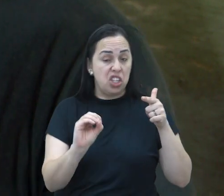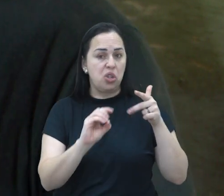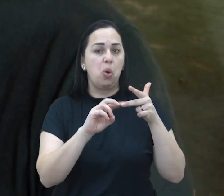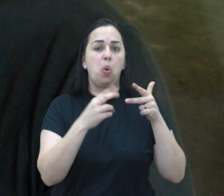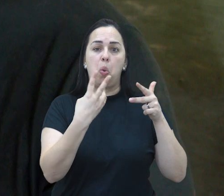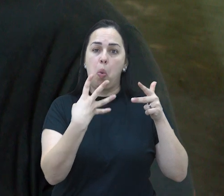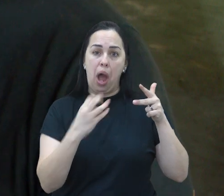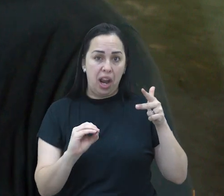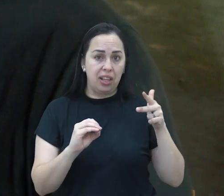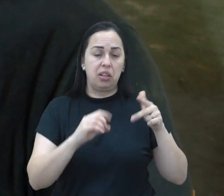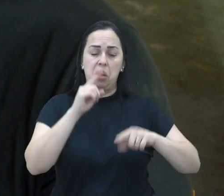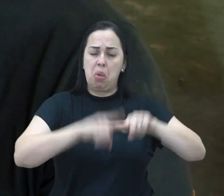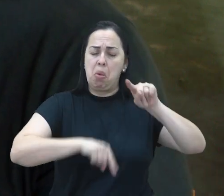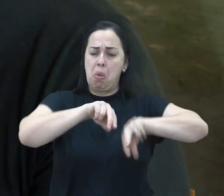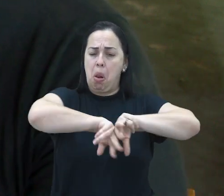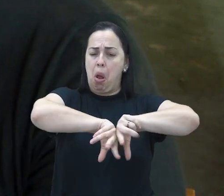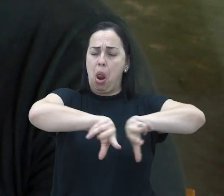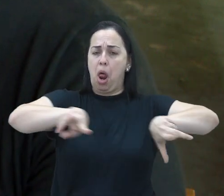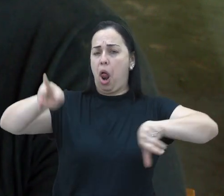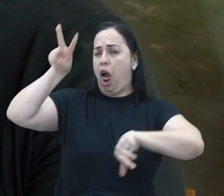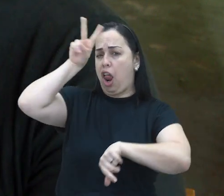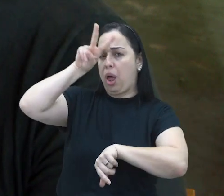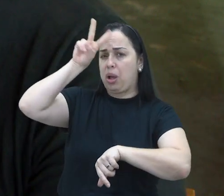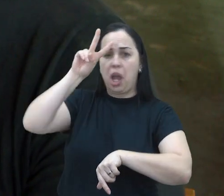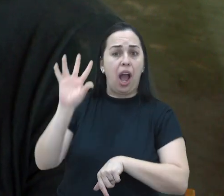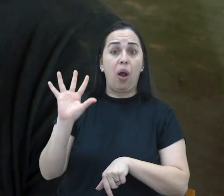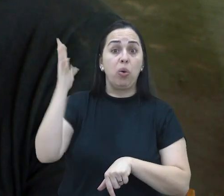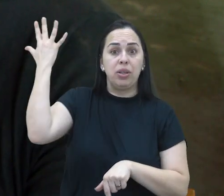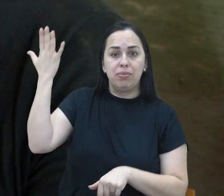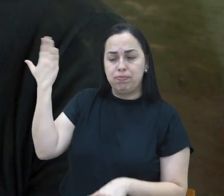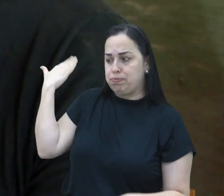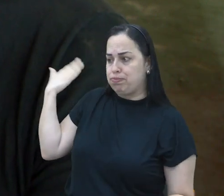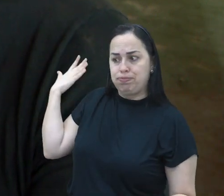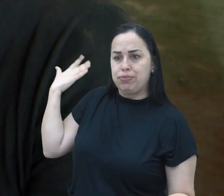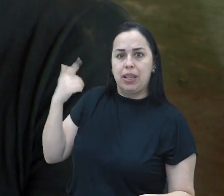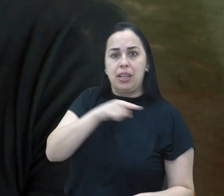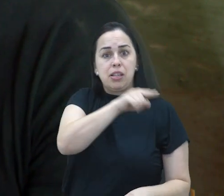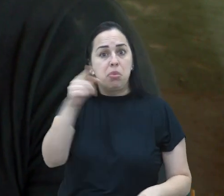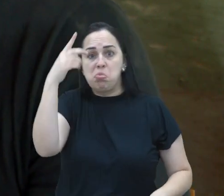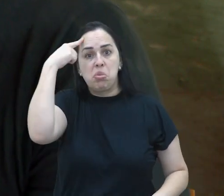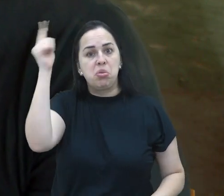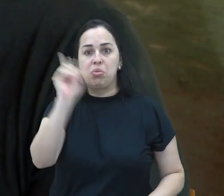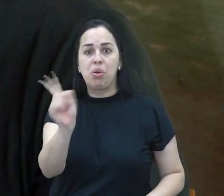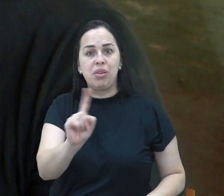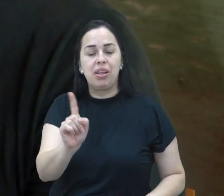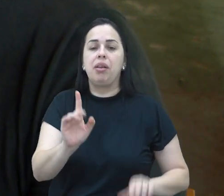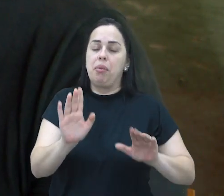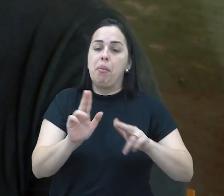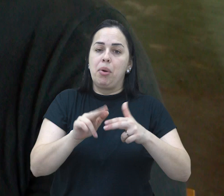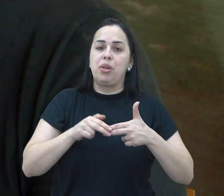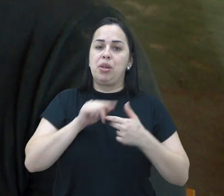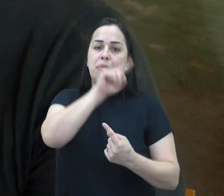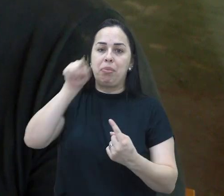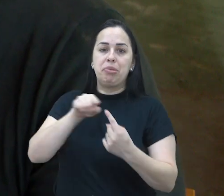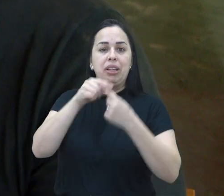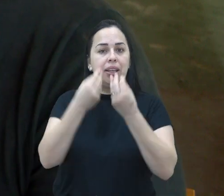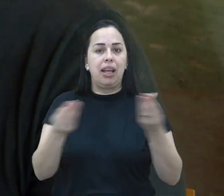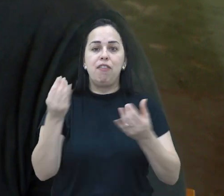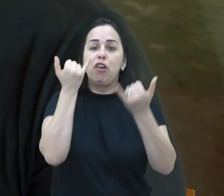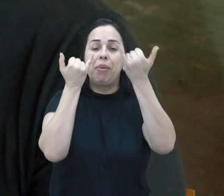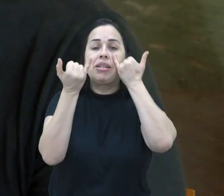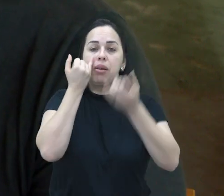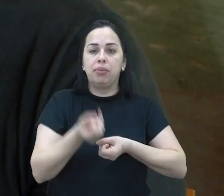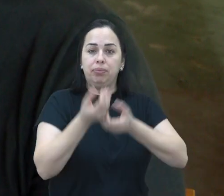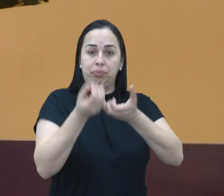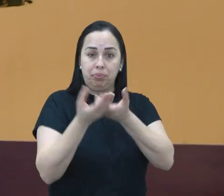1920, 1940. Então, são muitas histórias, muitas ocorrências, situações que muita gente não sabe. E a minha ideia é isso, entregar a